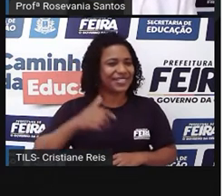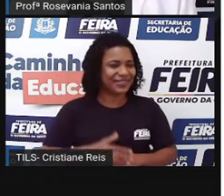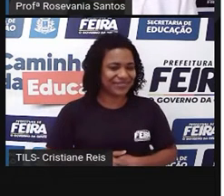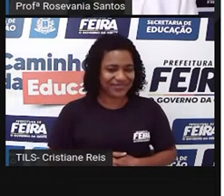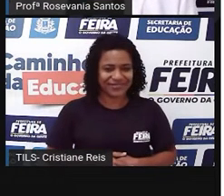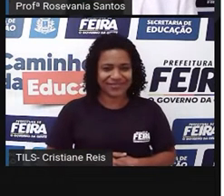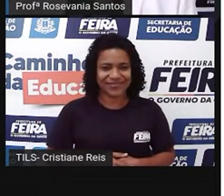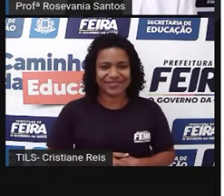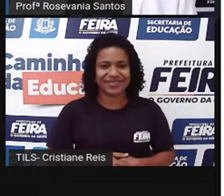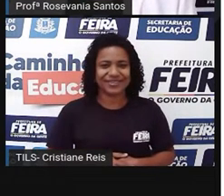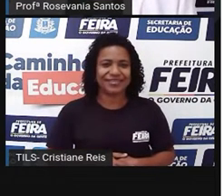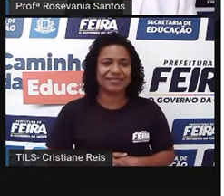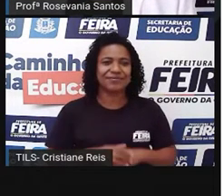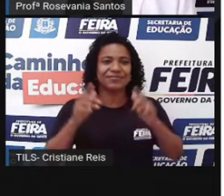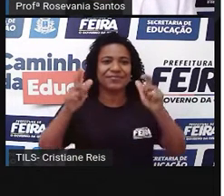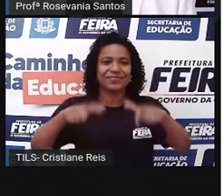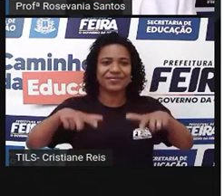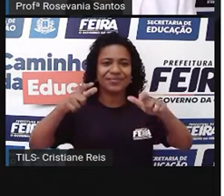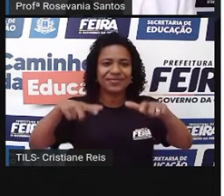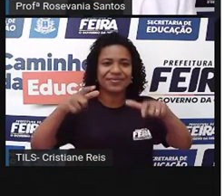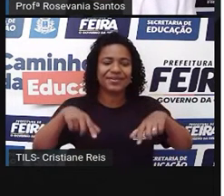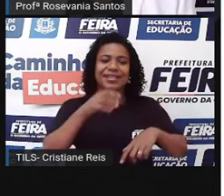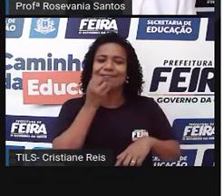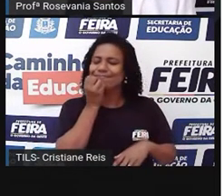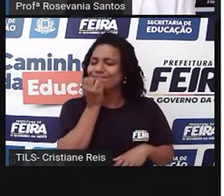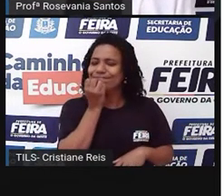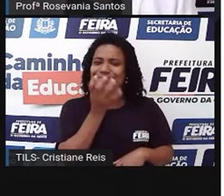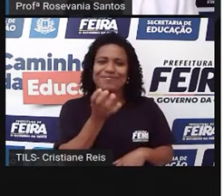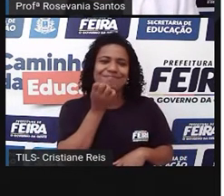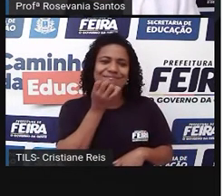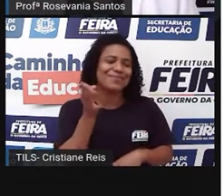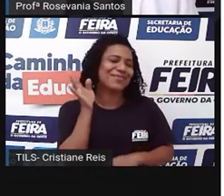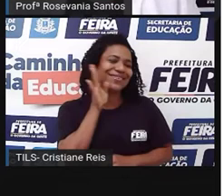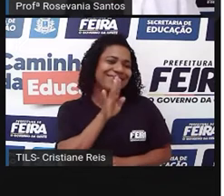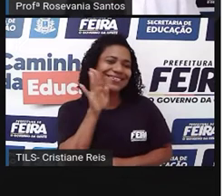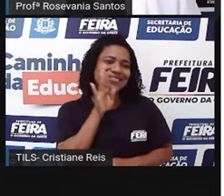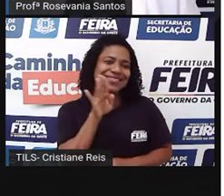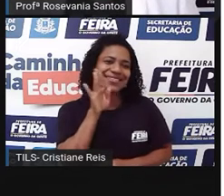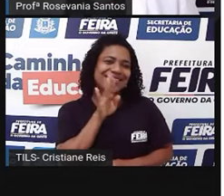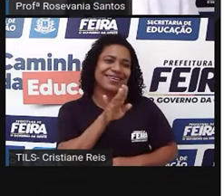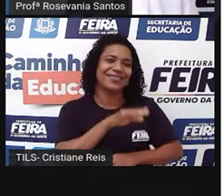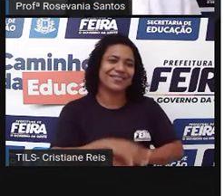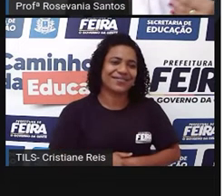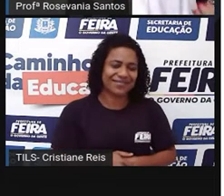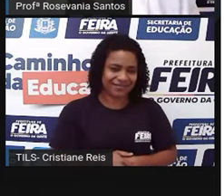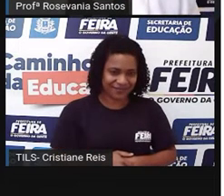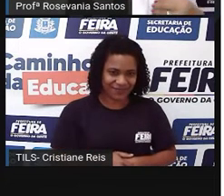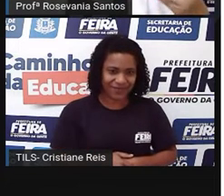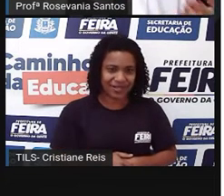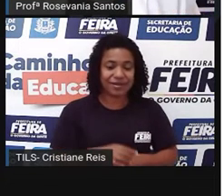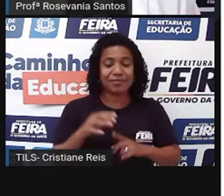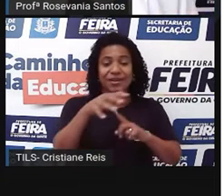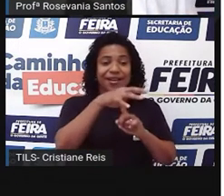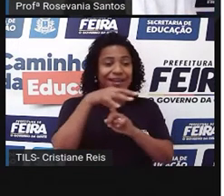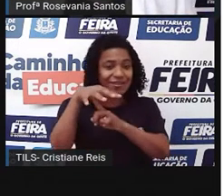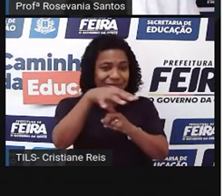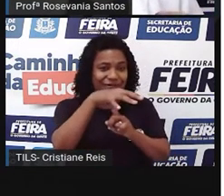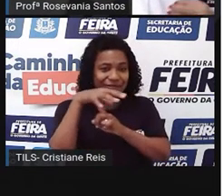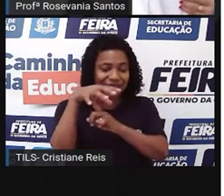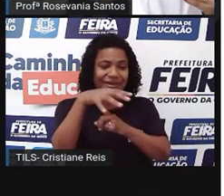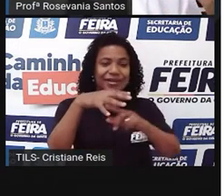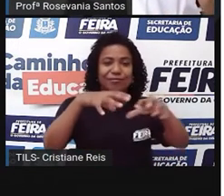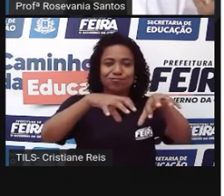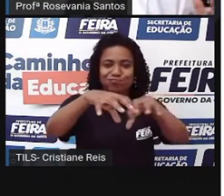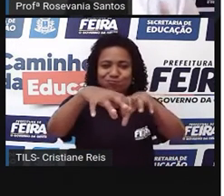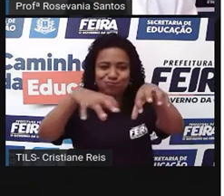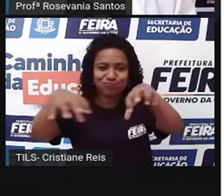Em outro lugar. É um local muito, muito, muito legal mesmo de ir, principalmente quando a feira, ela é bem conservadinha, né?